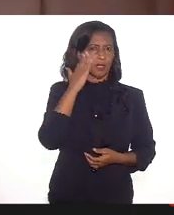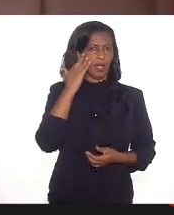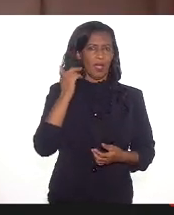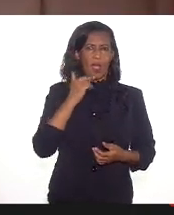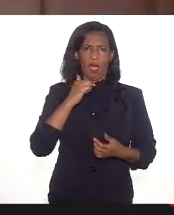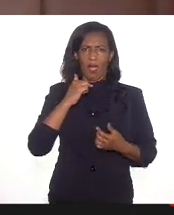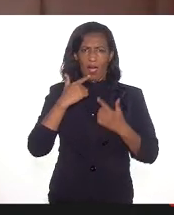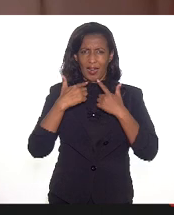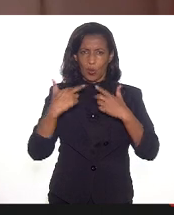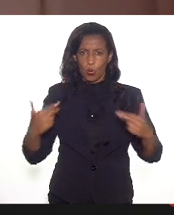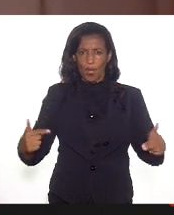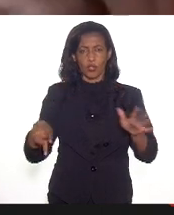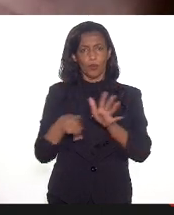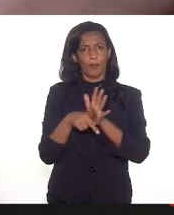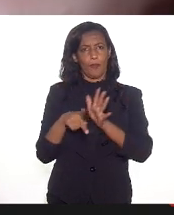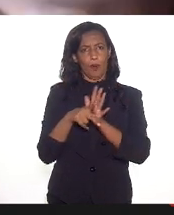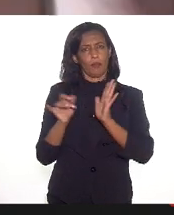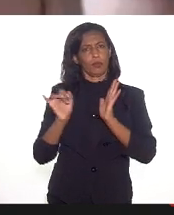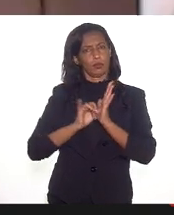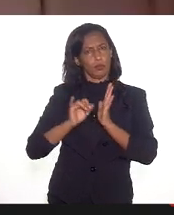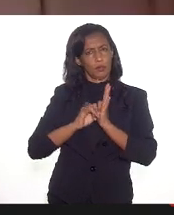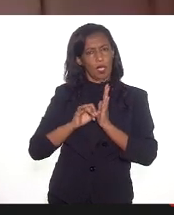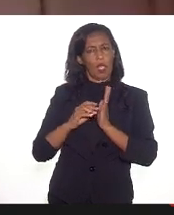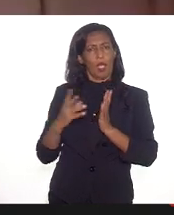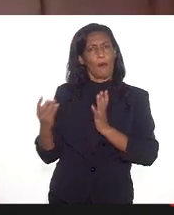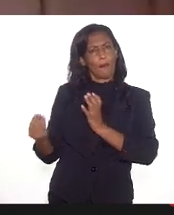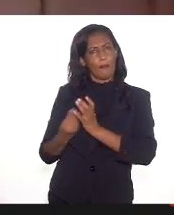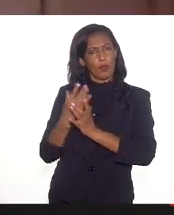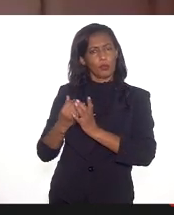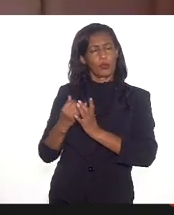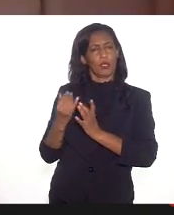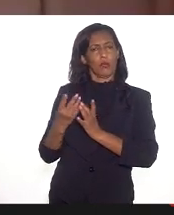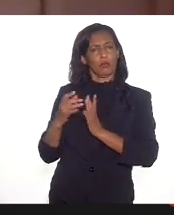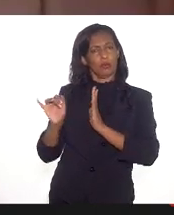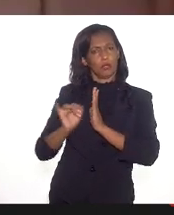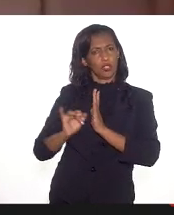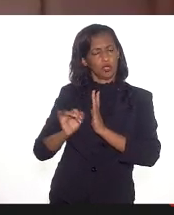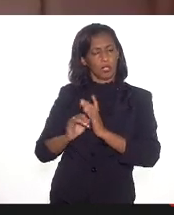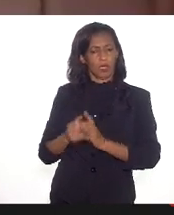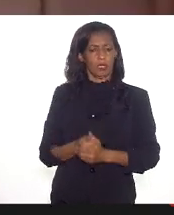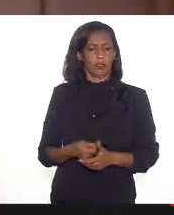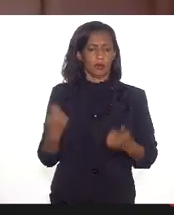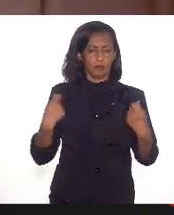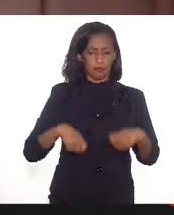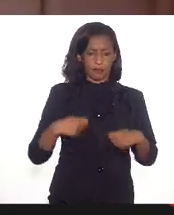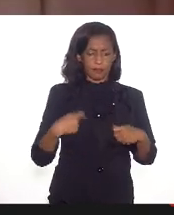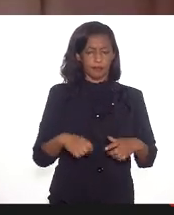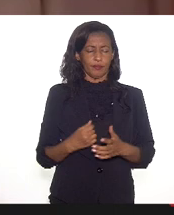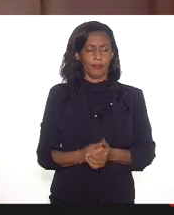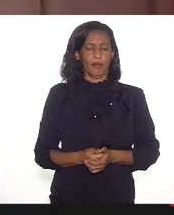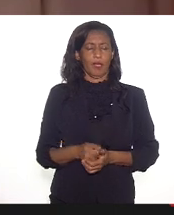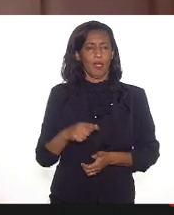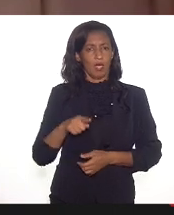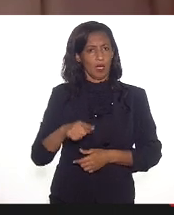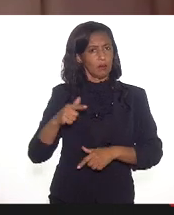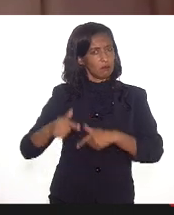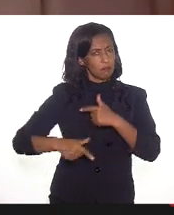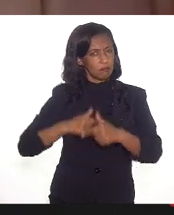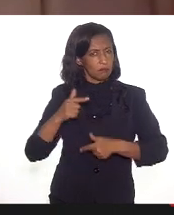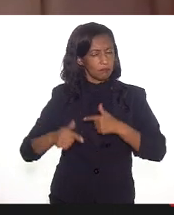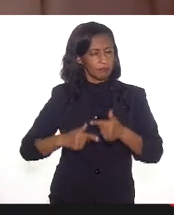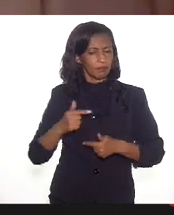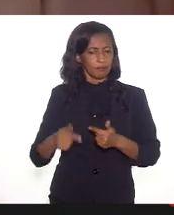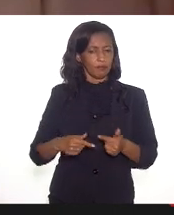linguagem dos editais, a dinâmica de produção dos editais, a gente precisa que essa dinâmica dos